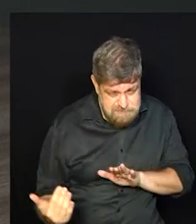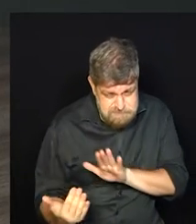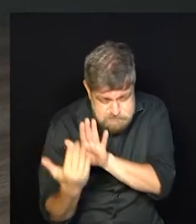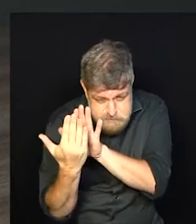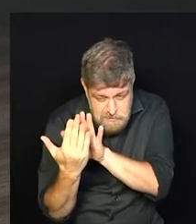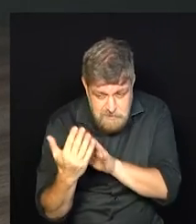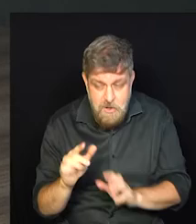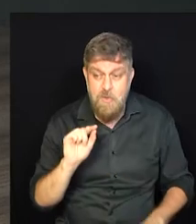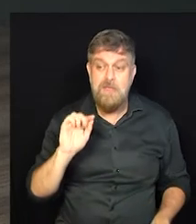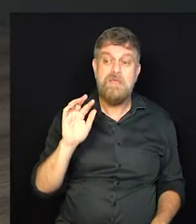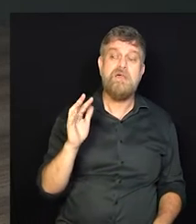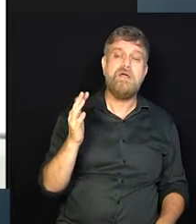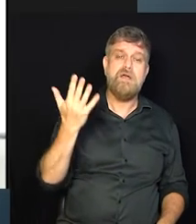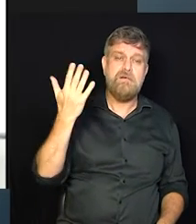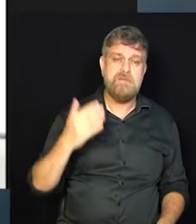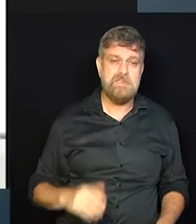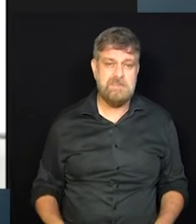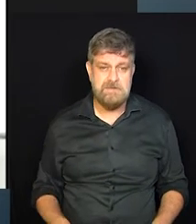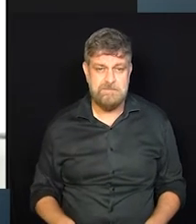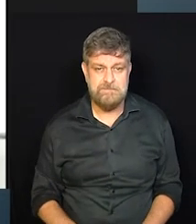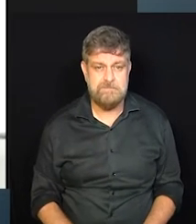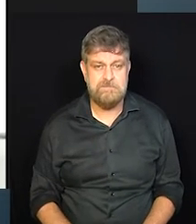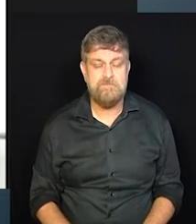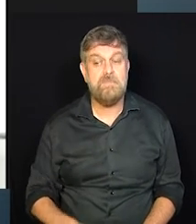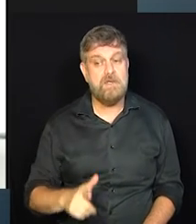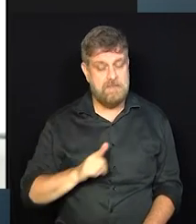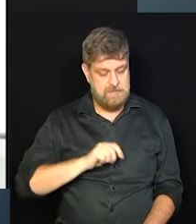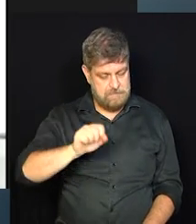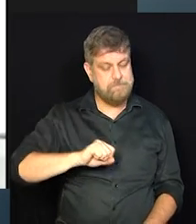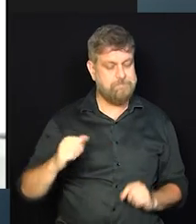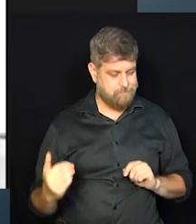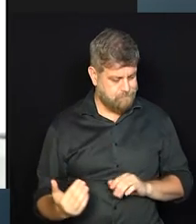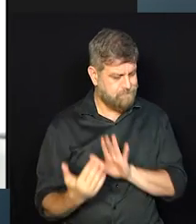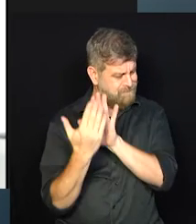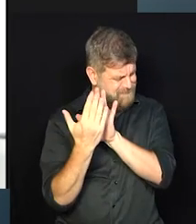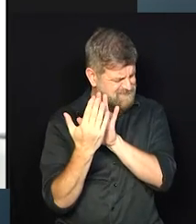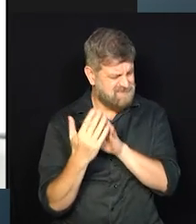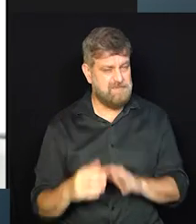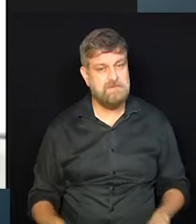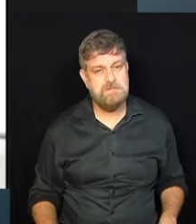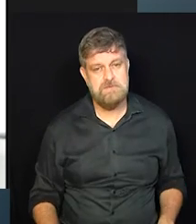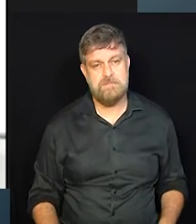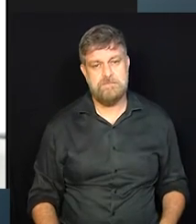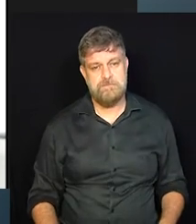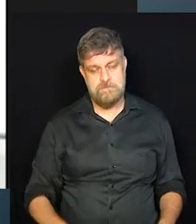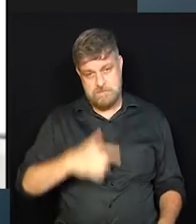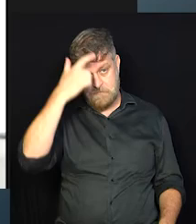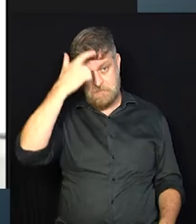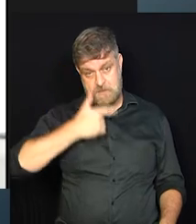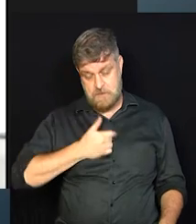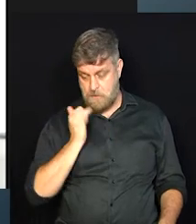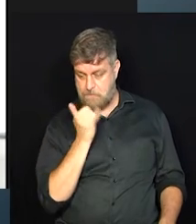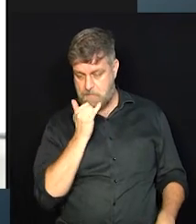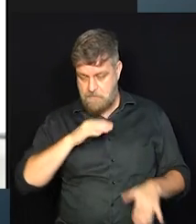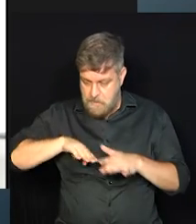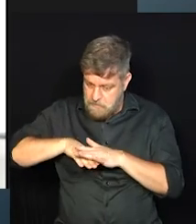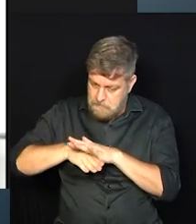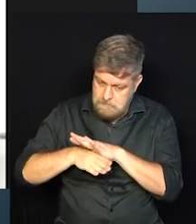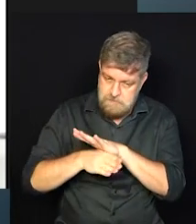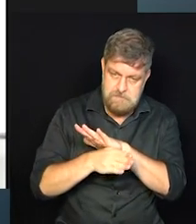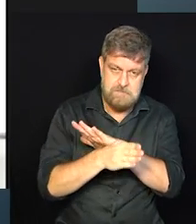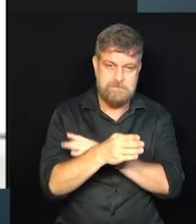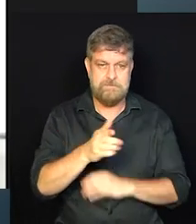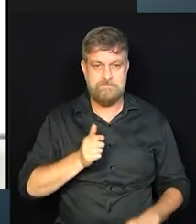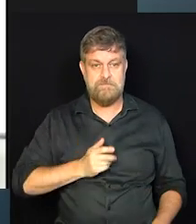negócios? E qual é esse impacto? Tem muito, tem muito. Eu costumo dizer que essa